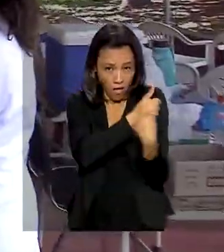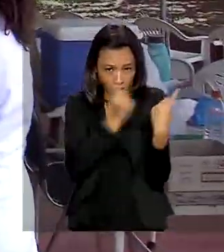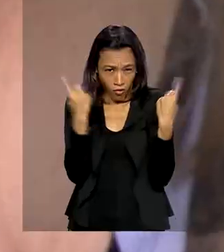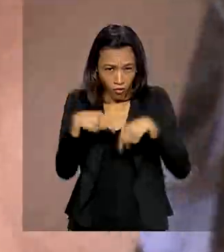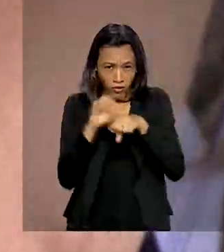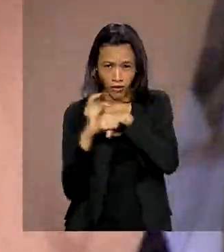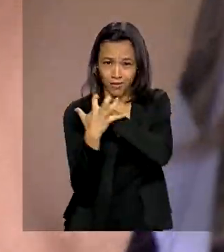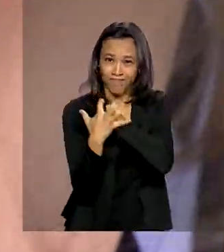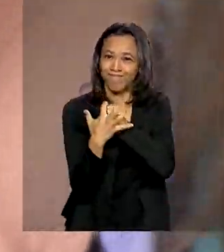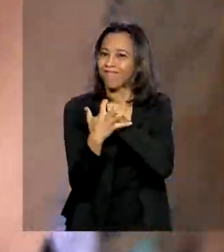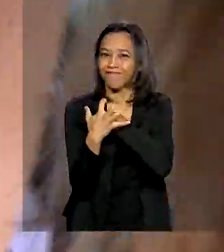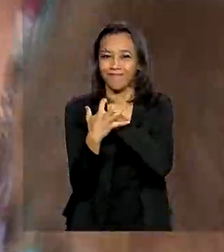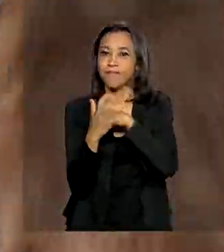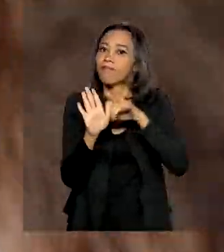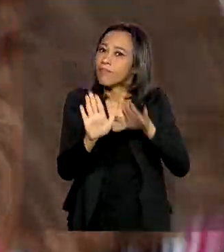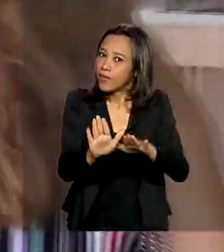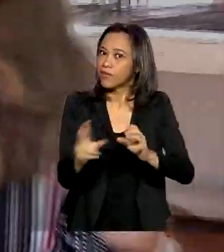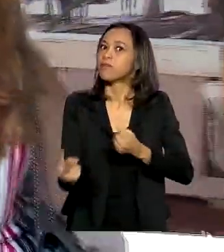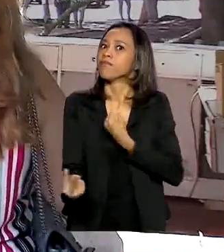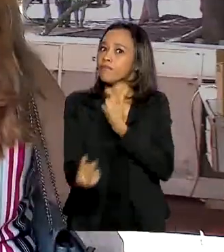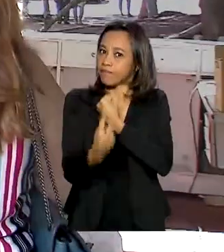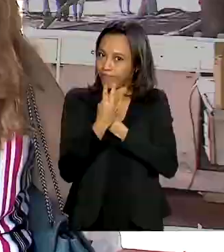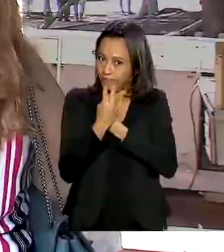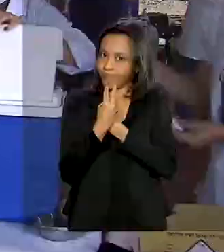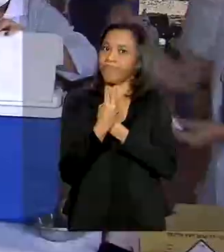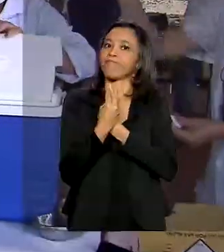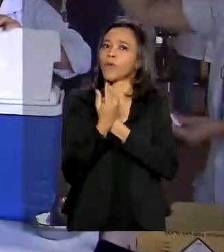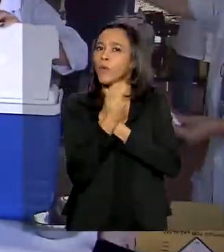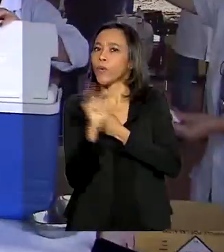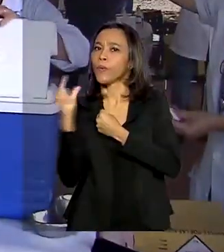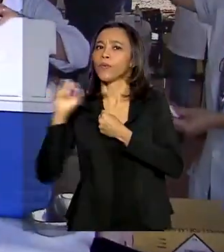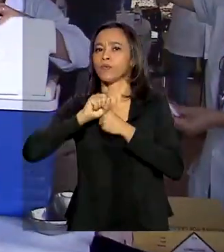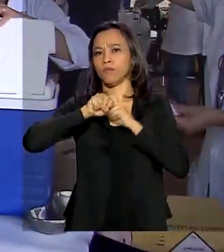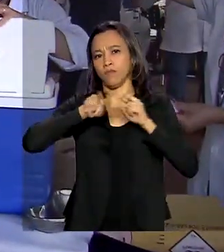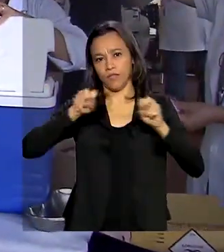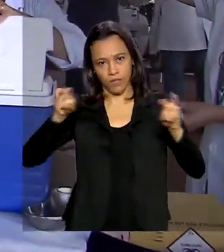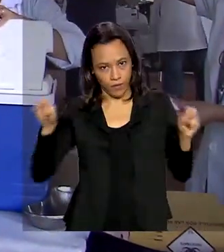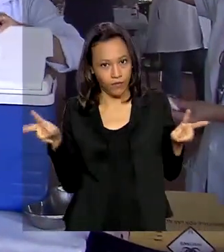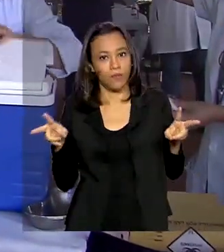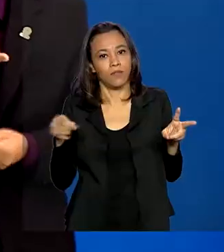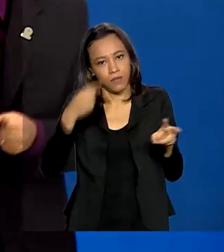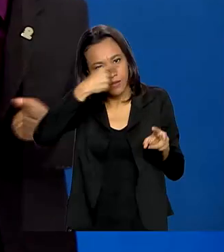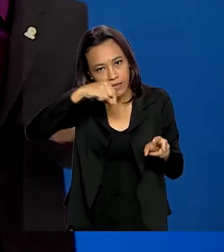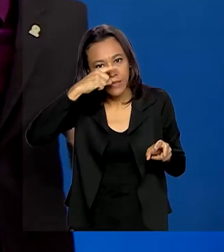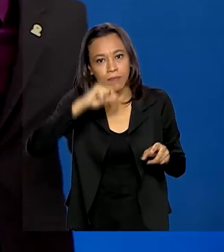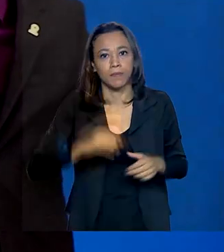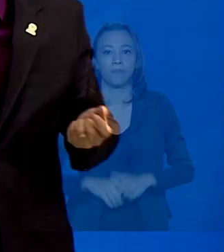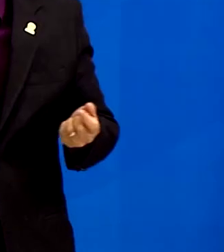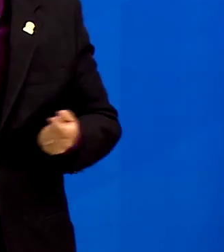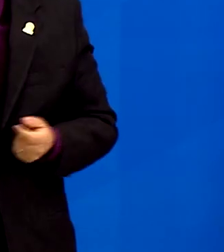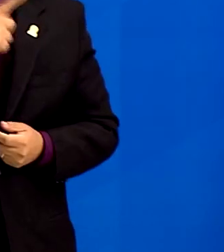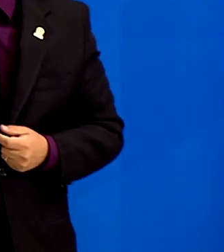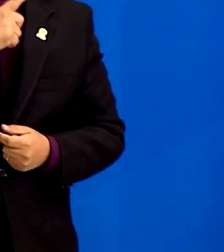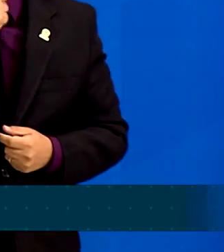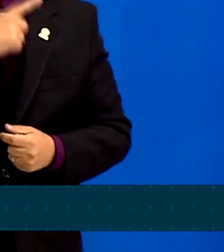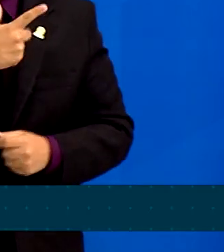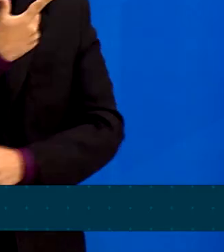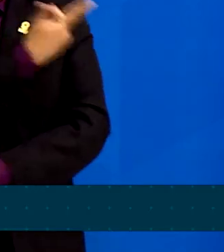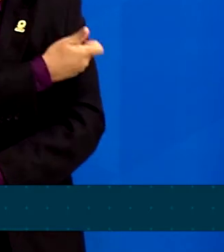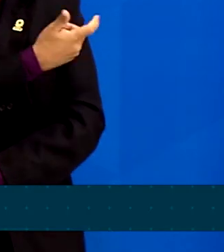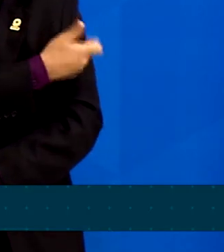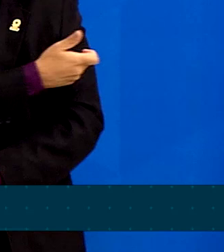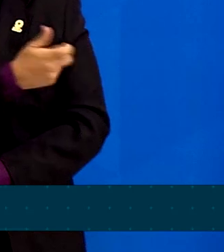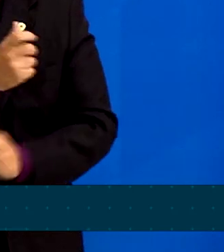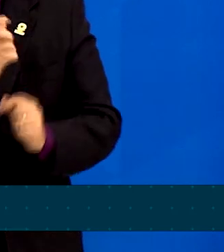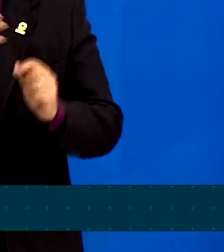contra o coronavírus, mas garante a imunização contra outros tipos de vírus da gripe. Estamos conseguindo vacinar com